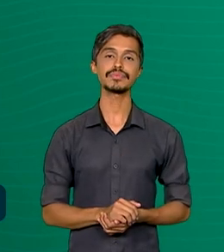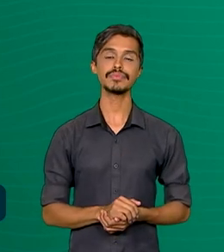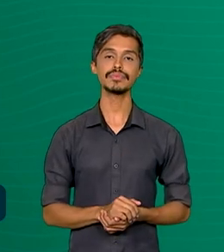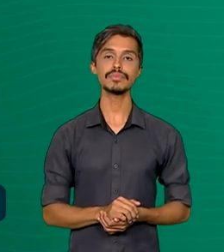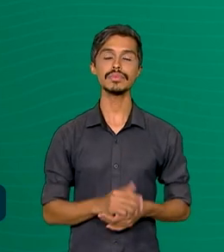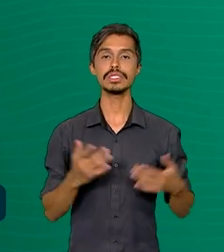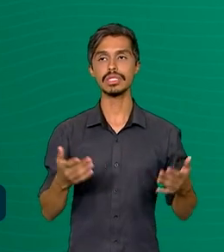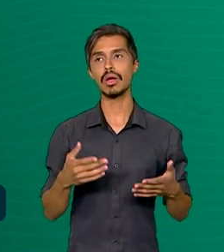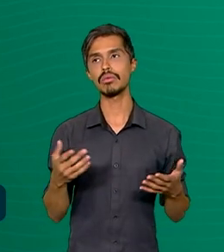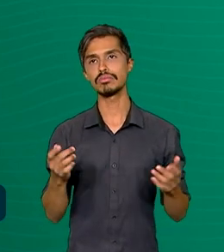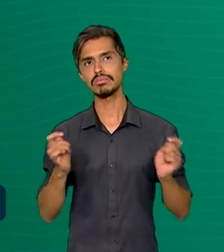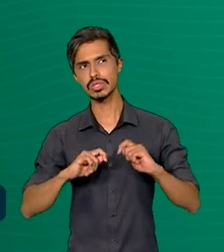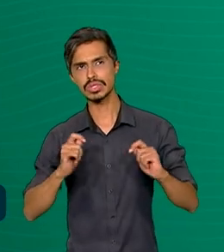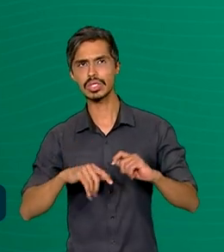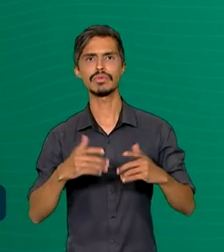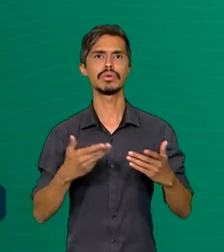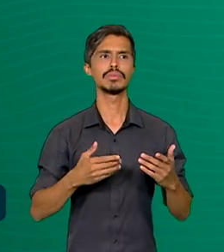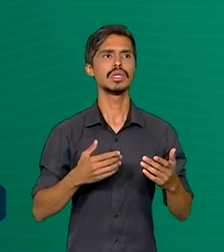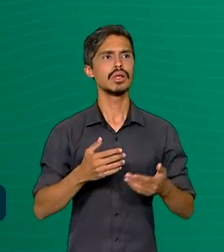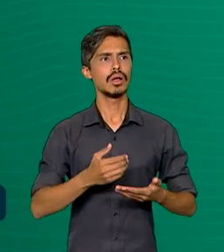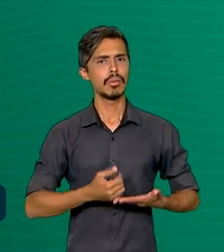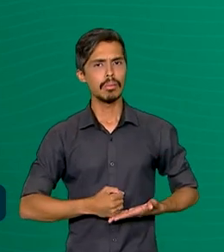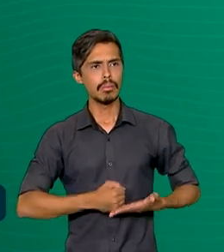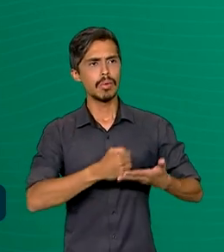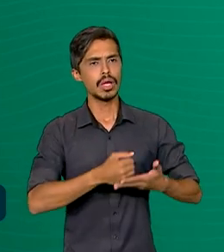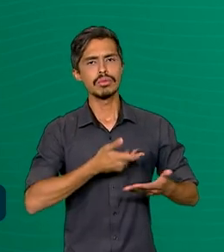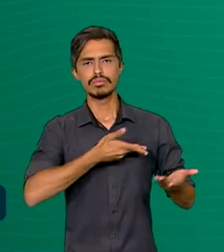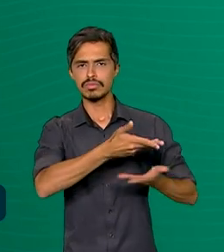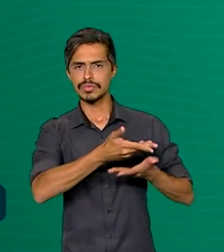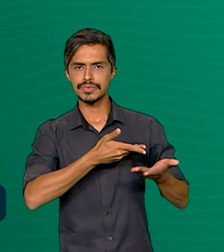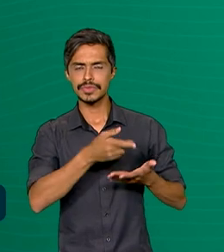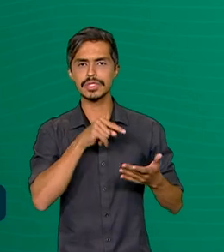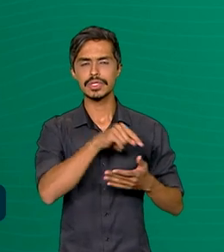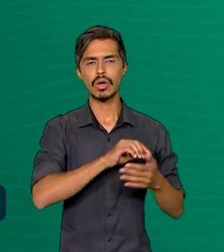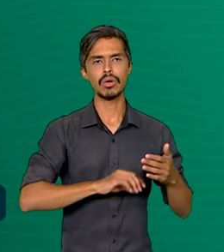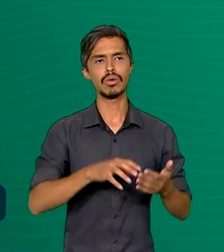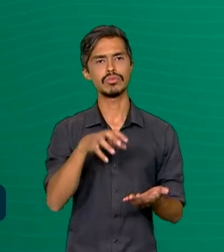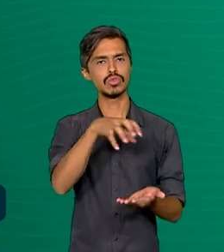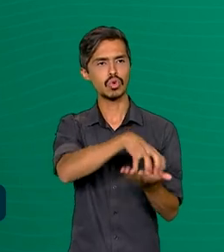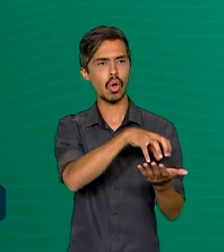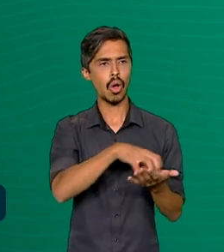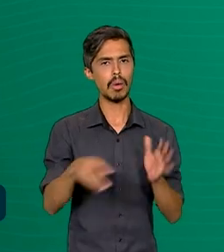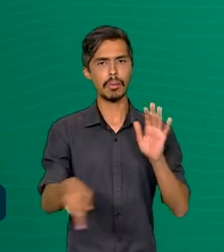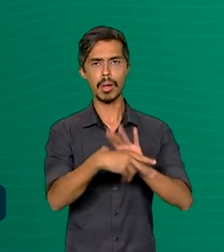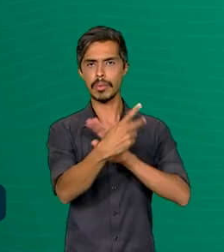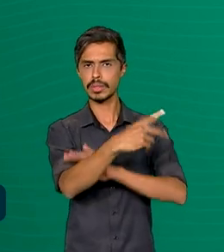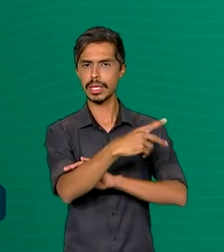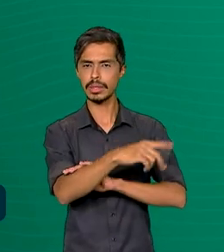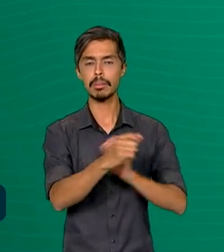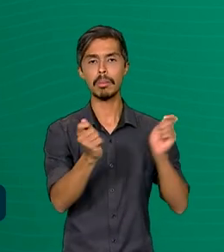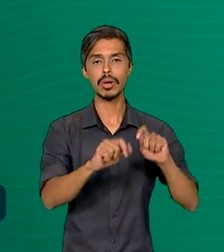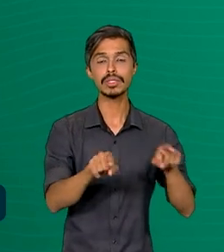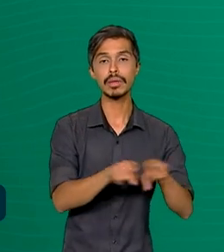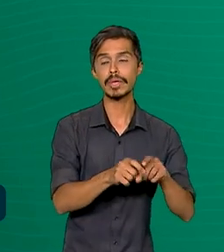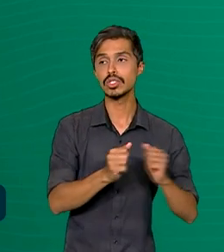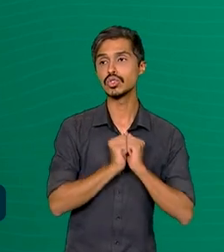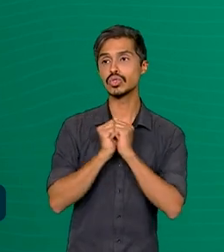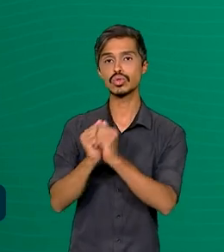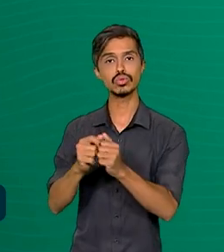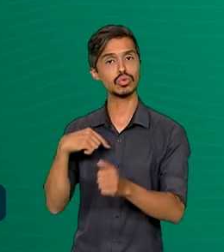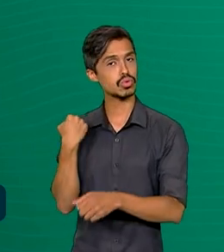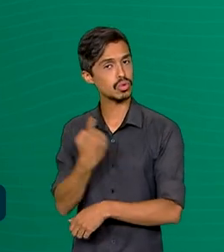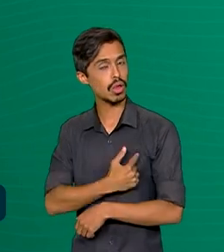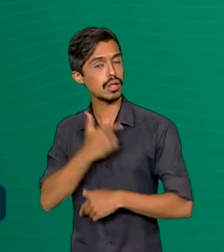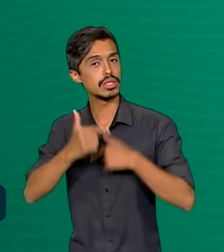limite do possível, colaborar para que as instituições do Paraguai possam também conosco trabalhar